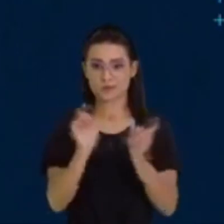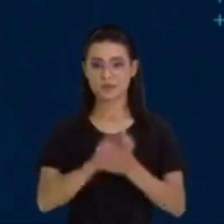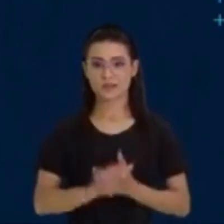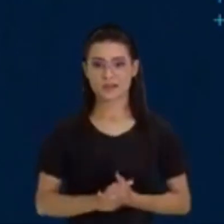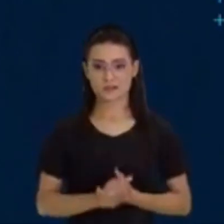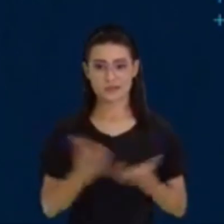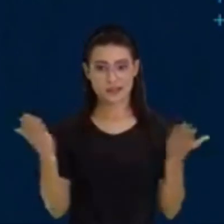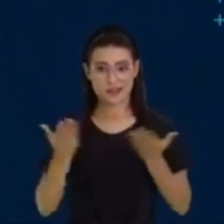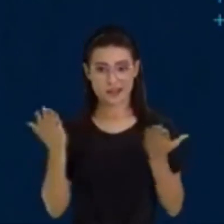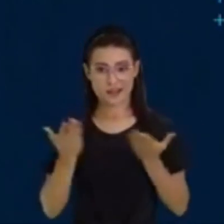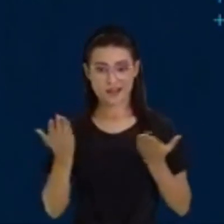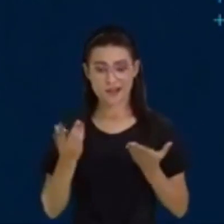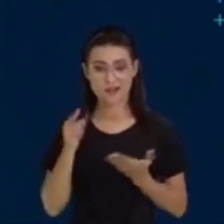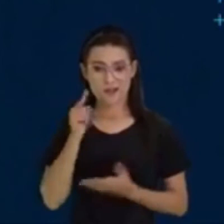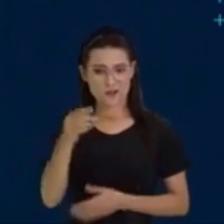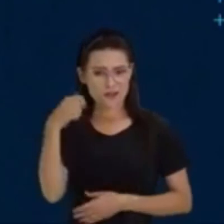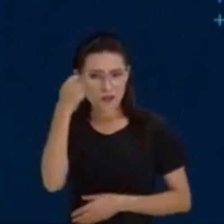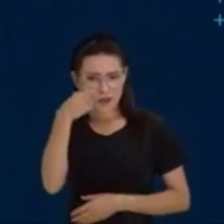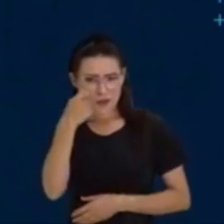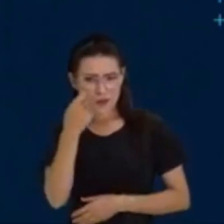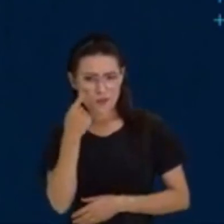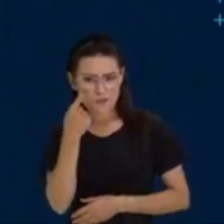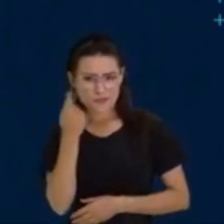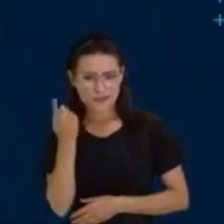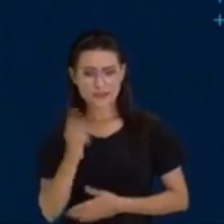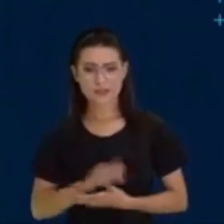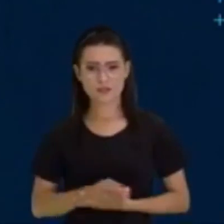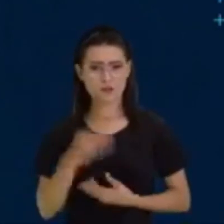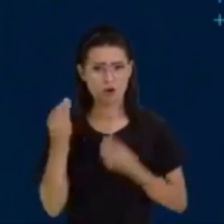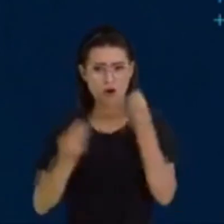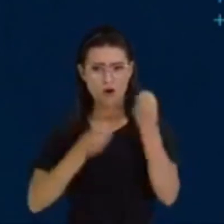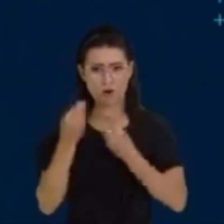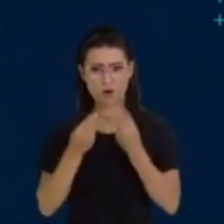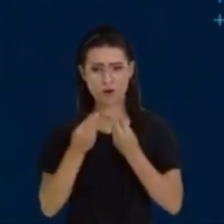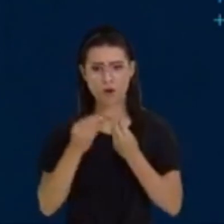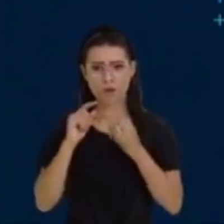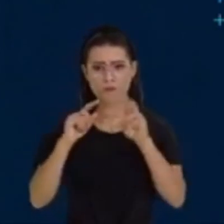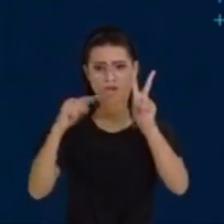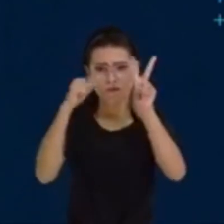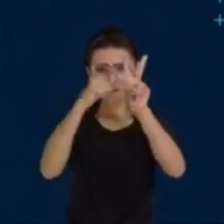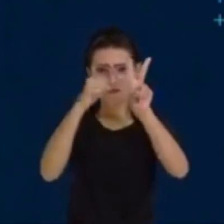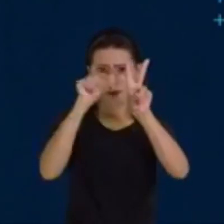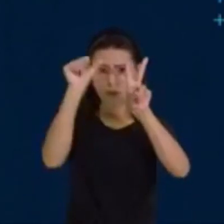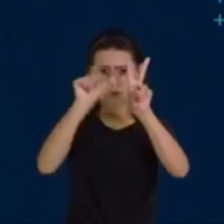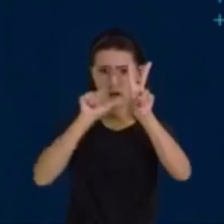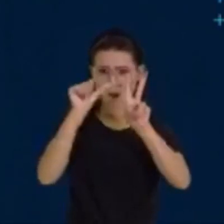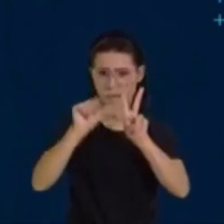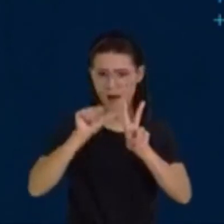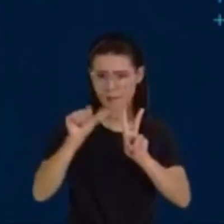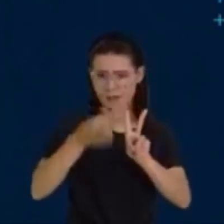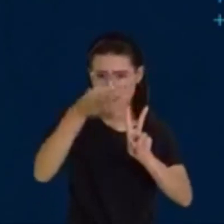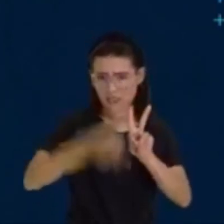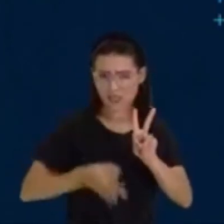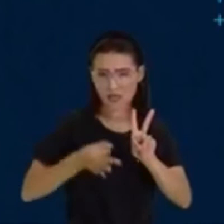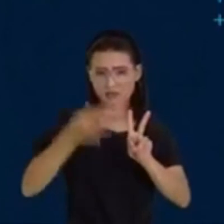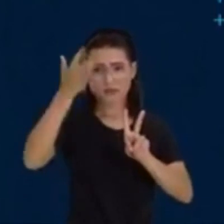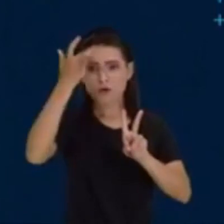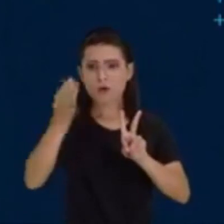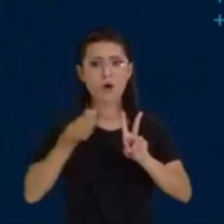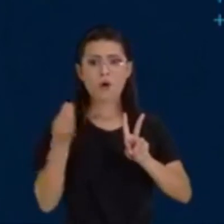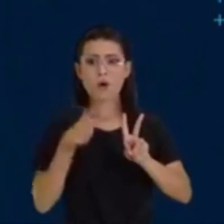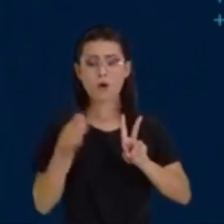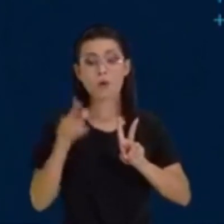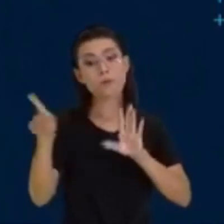Observação. A conjugação adequada para o enunciado não fica patetando é, de acordo com a